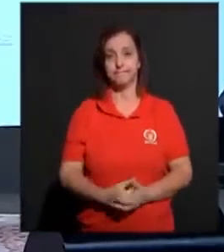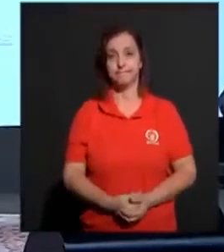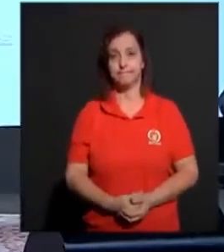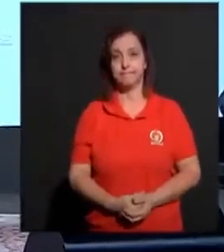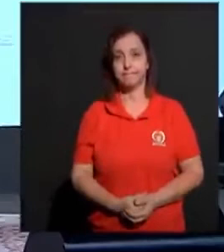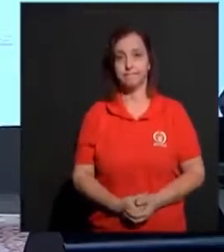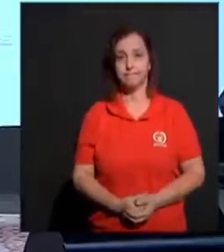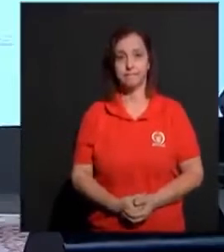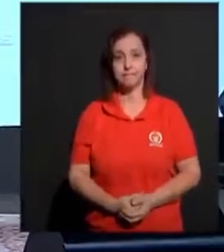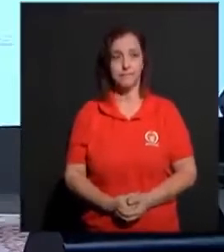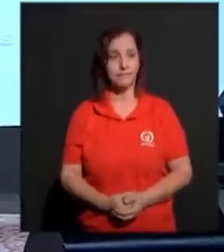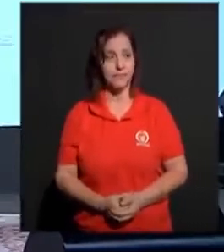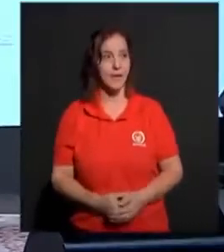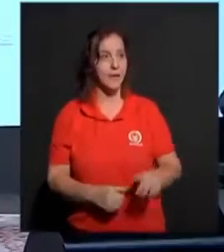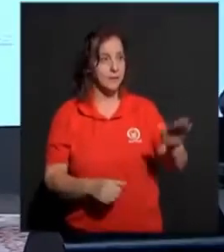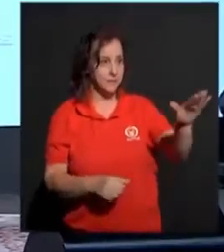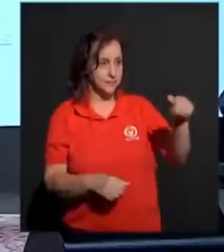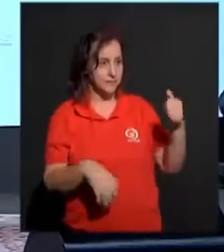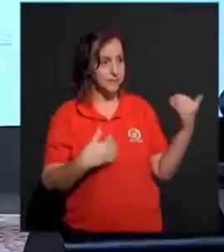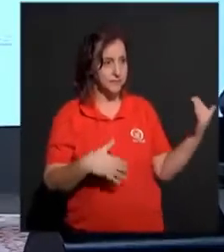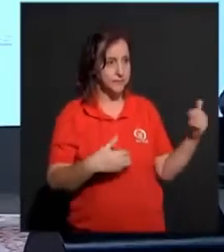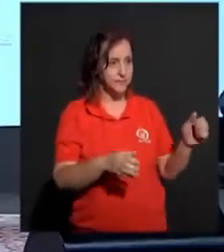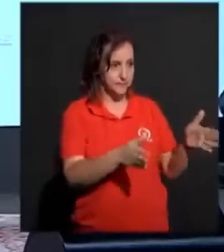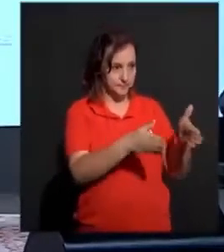A banda pode subir, se quiser.